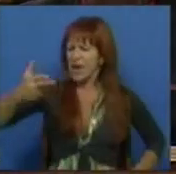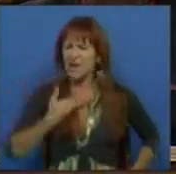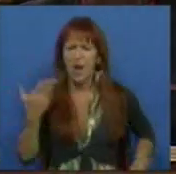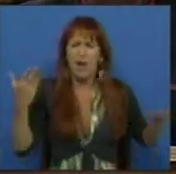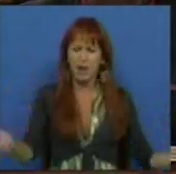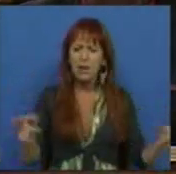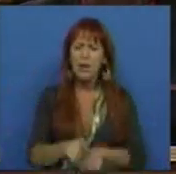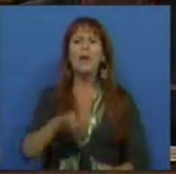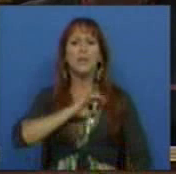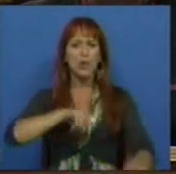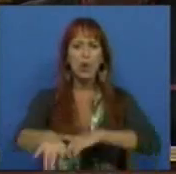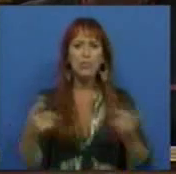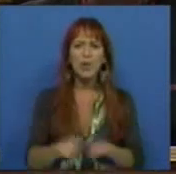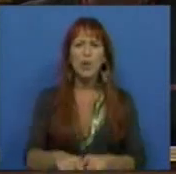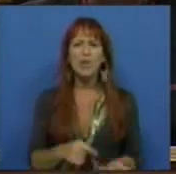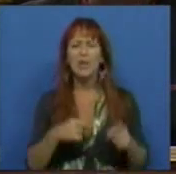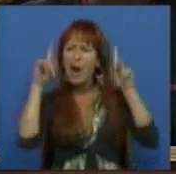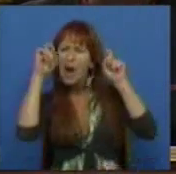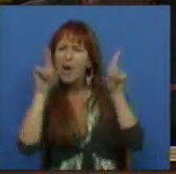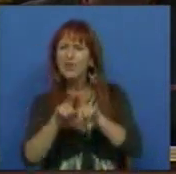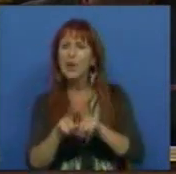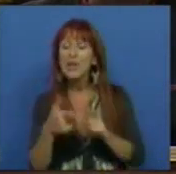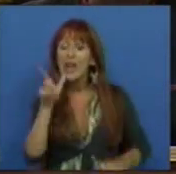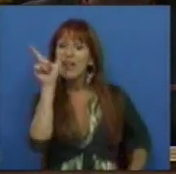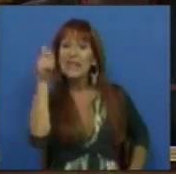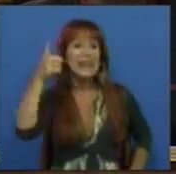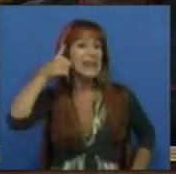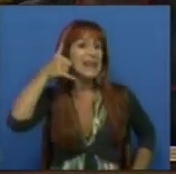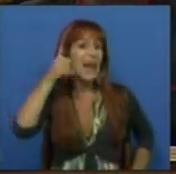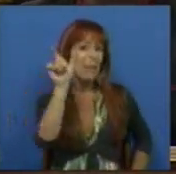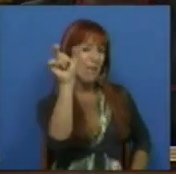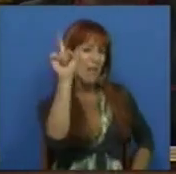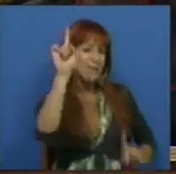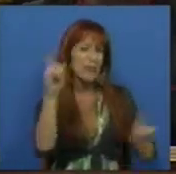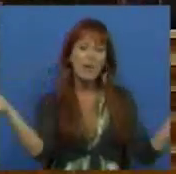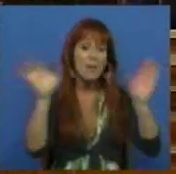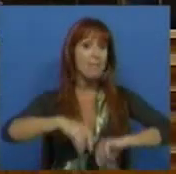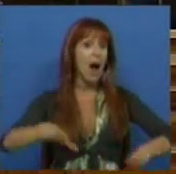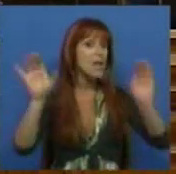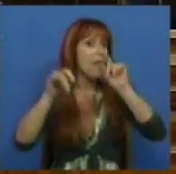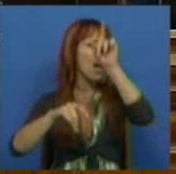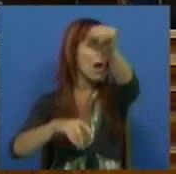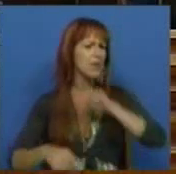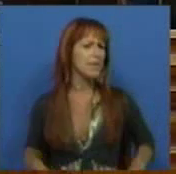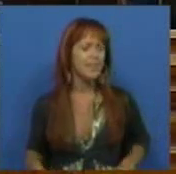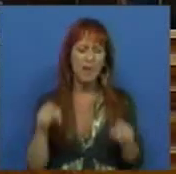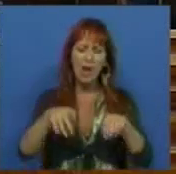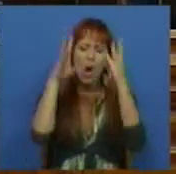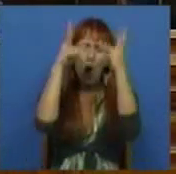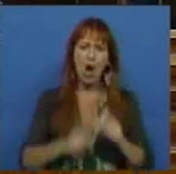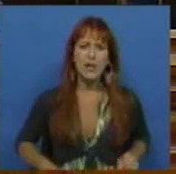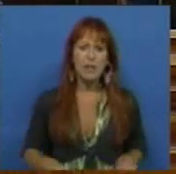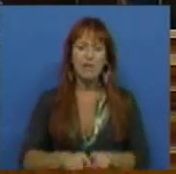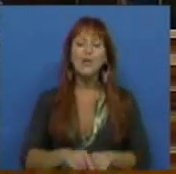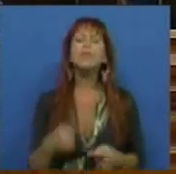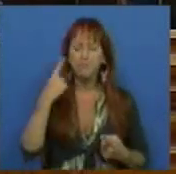PSD. E, Deputado, a fotografia não foi telemóvel nessa altura, foi mais do que isso. Este orçamento